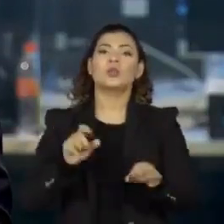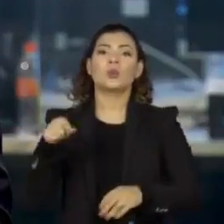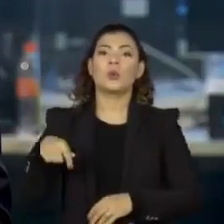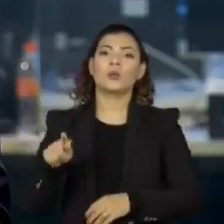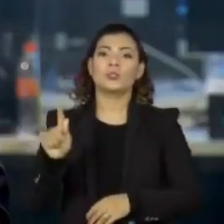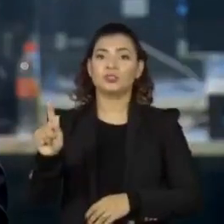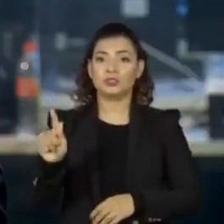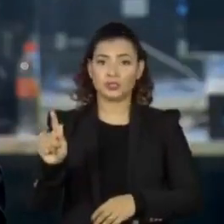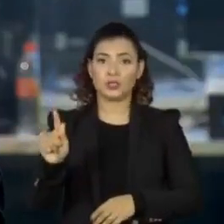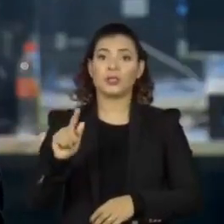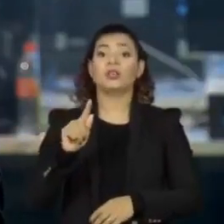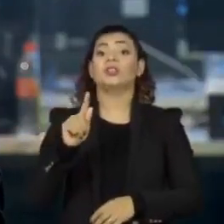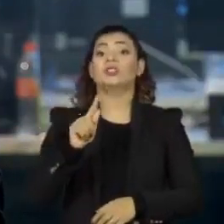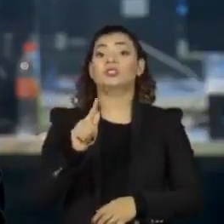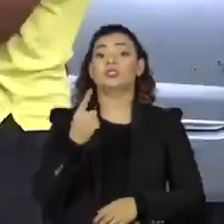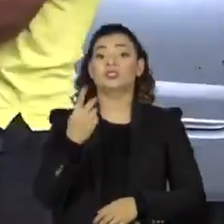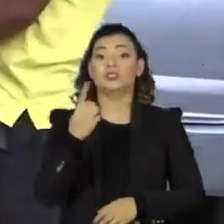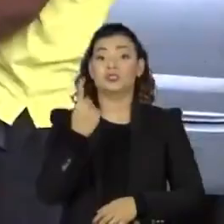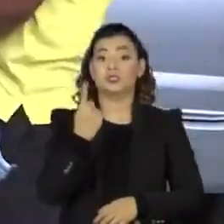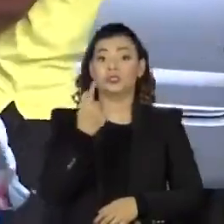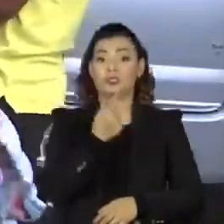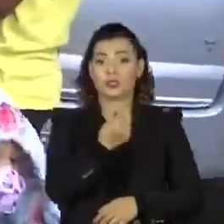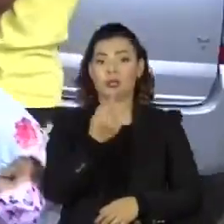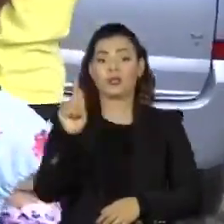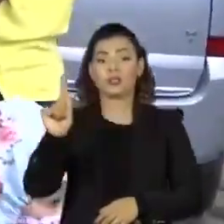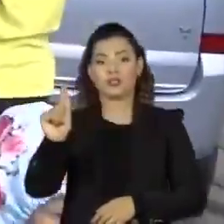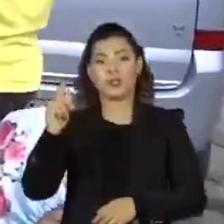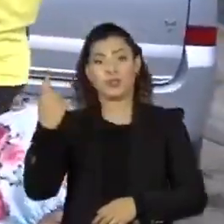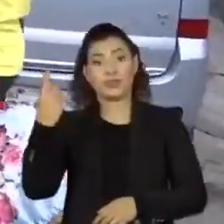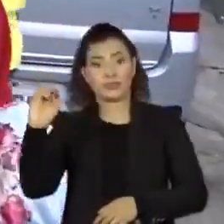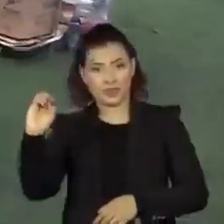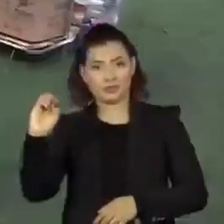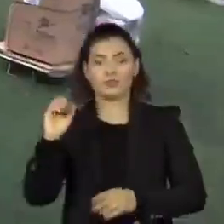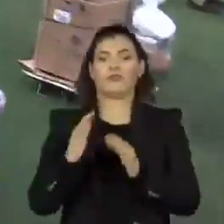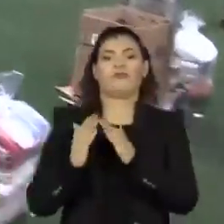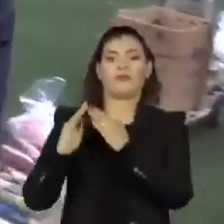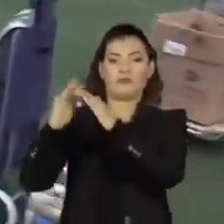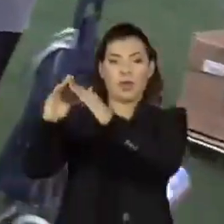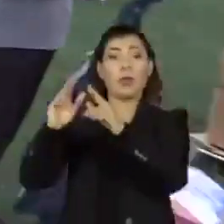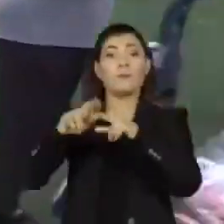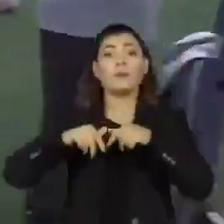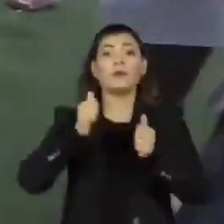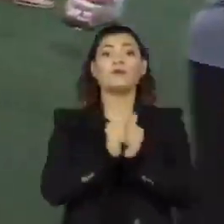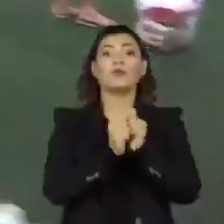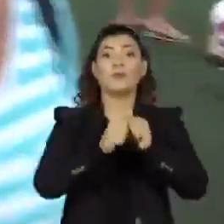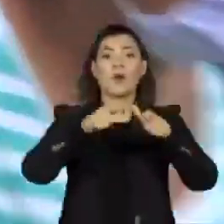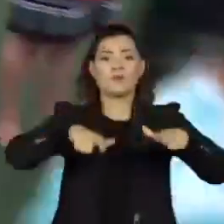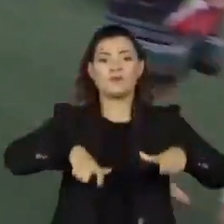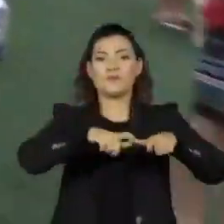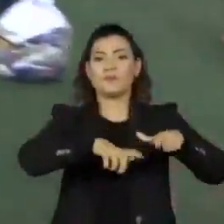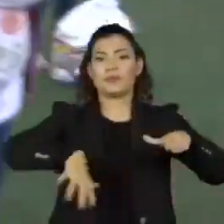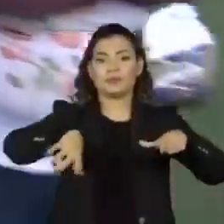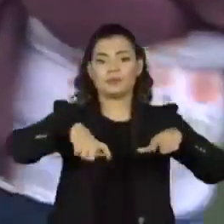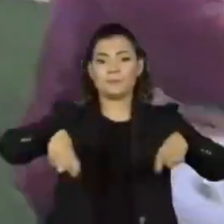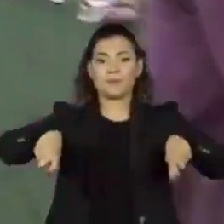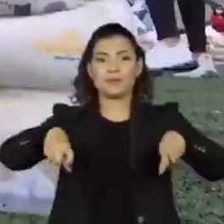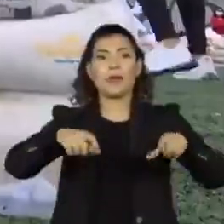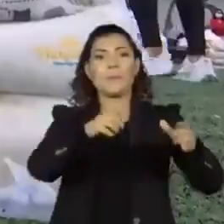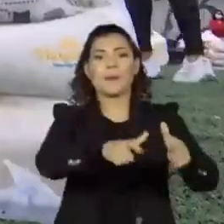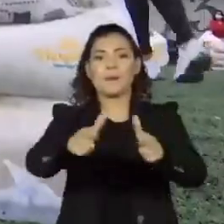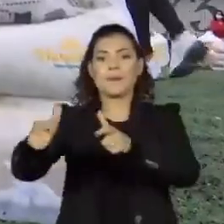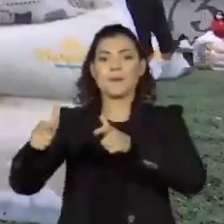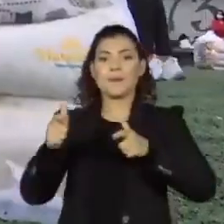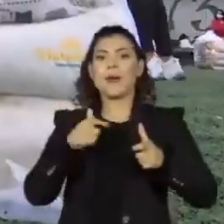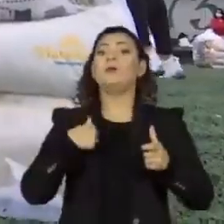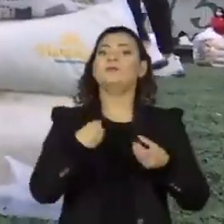não governamental G10 Favelas. Na pandemia, campos de futebol e quadras poliesportivas se tornaram